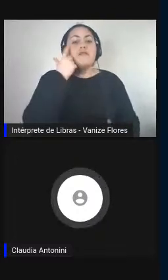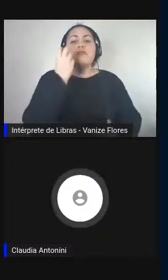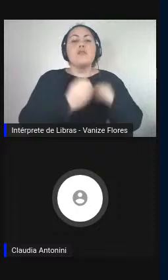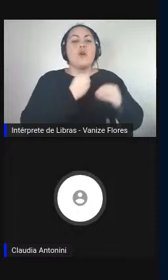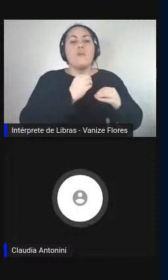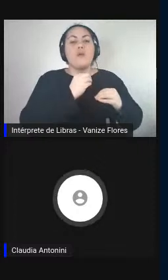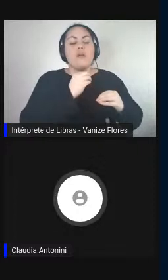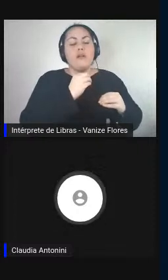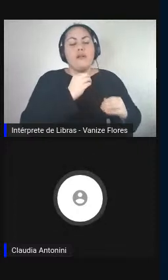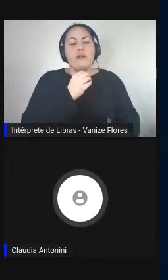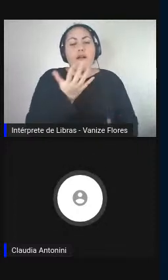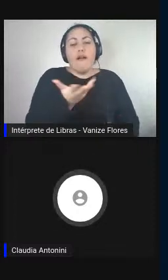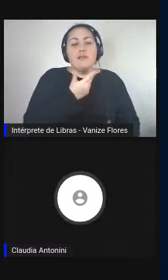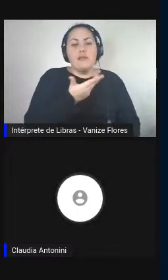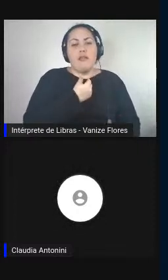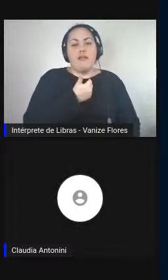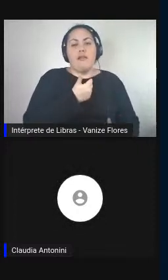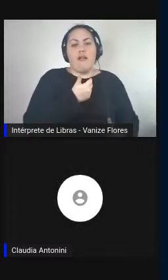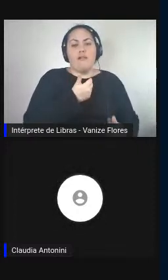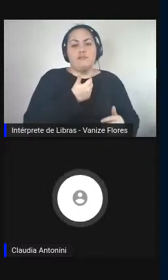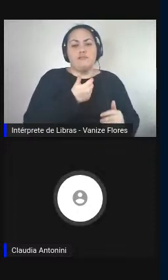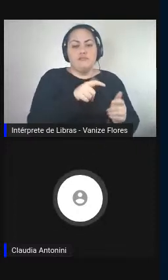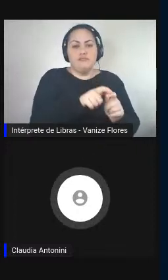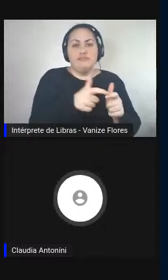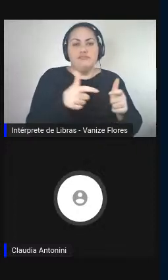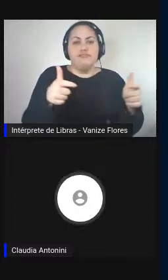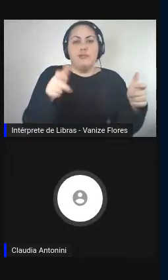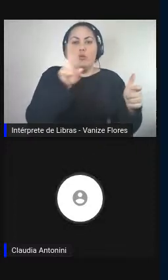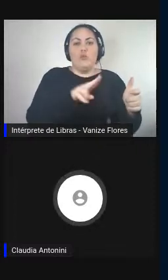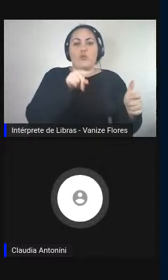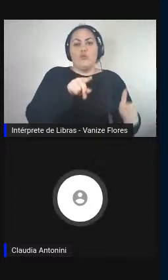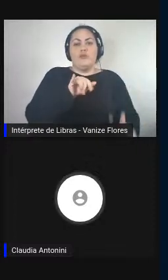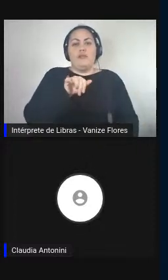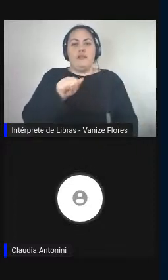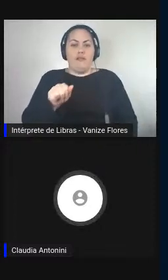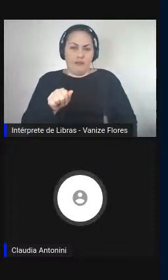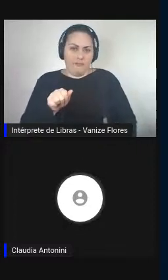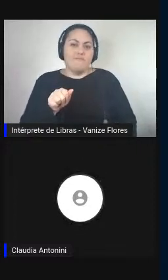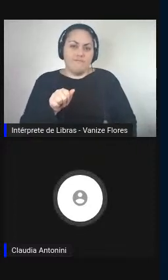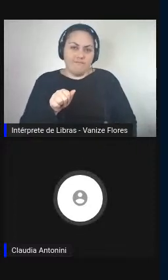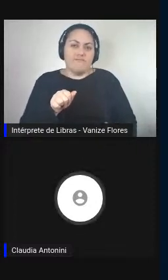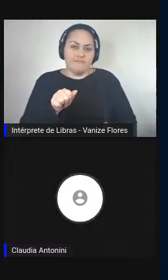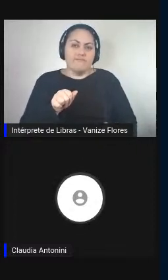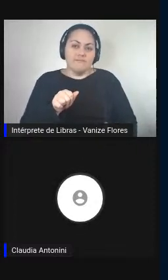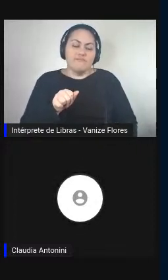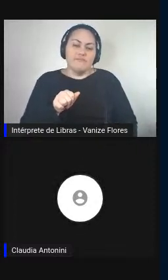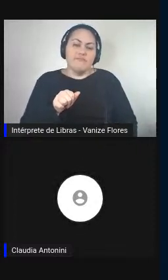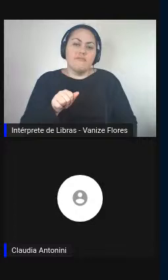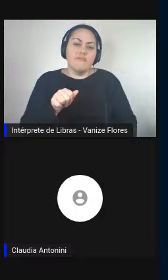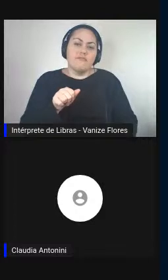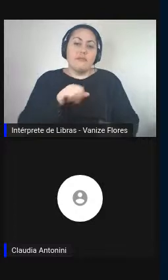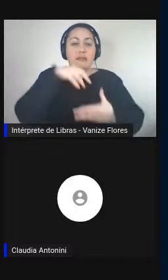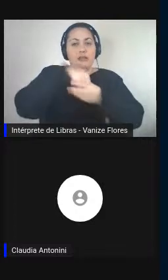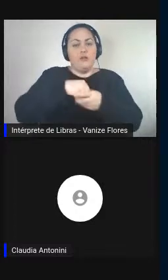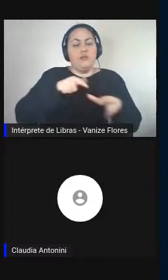a aceleração do crescimento da inteligência artificial, da interpretação.